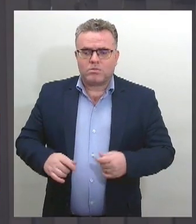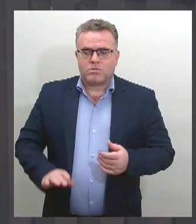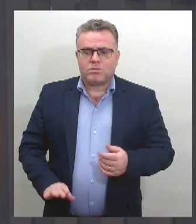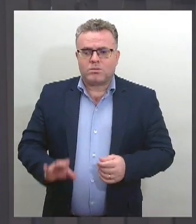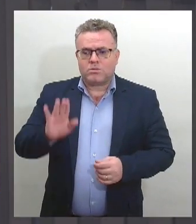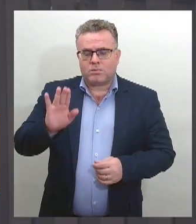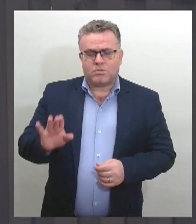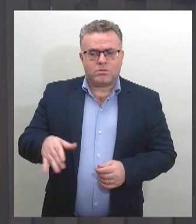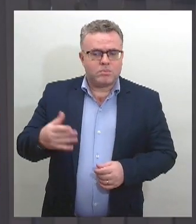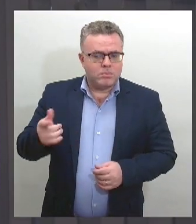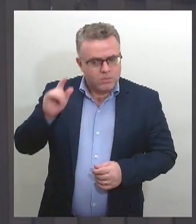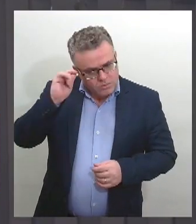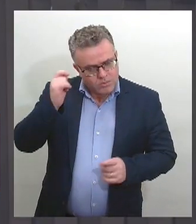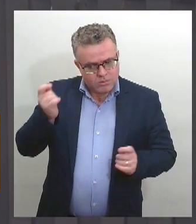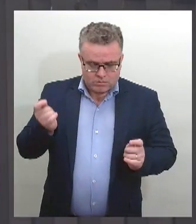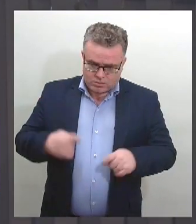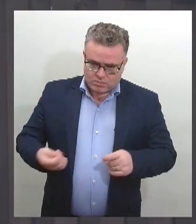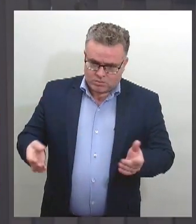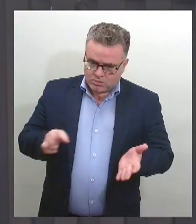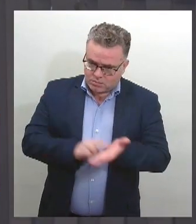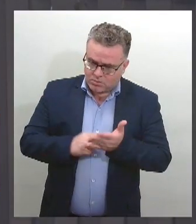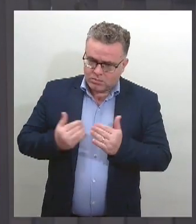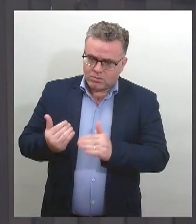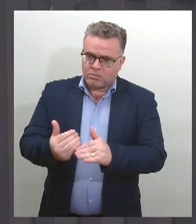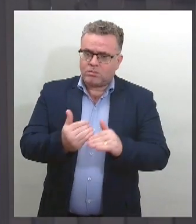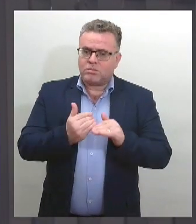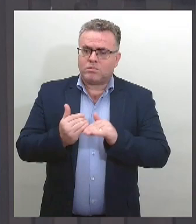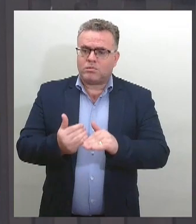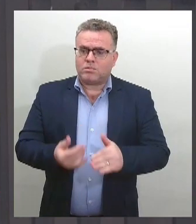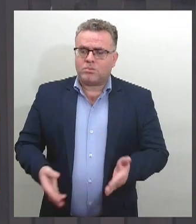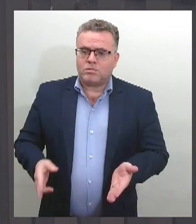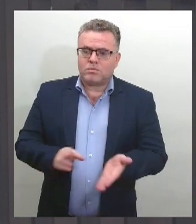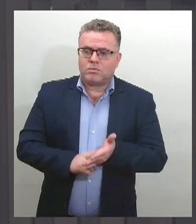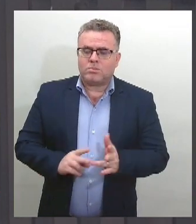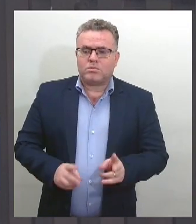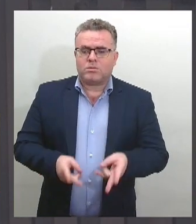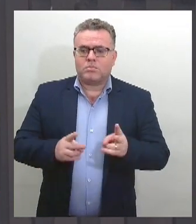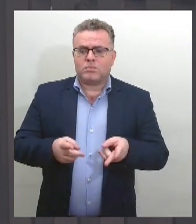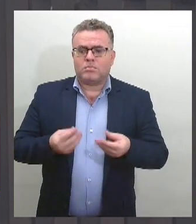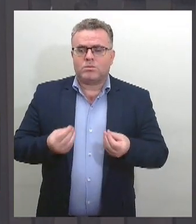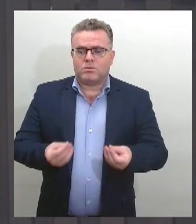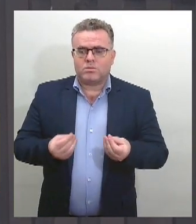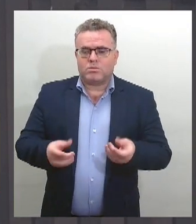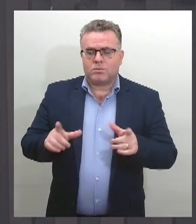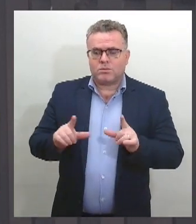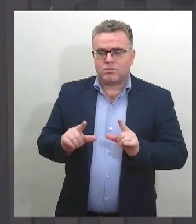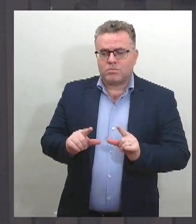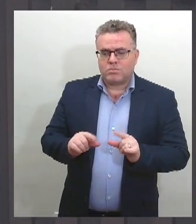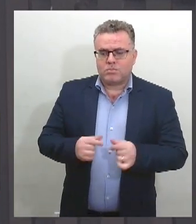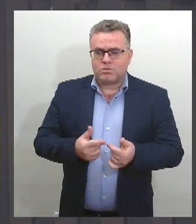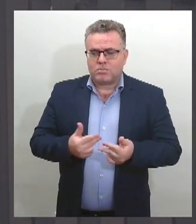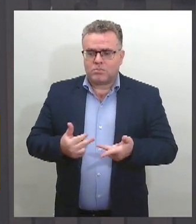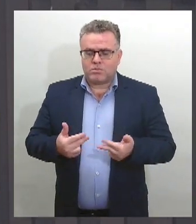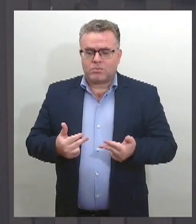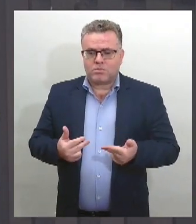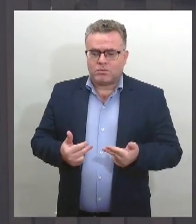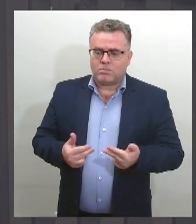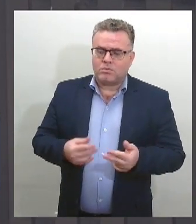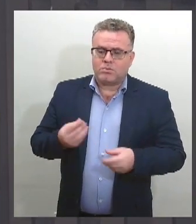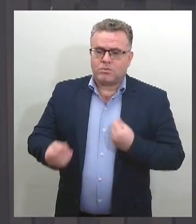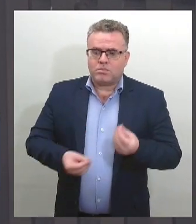para tornar os iguais, as desigualdades serem reduzidas, tratar os iguais com igualdade e os desiguais com